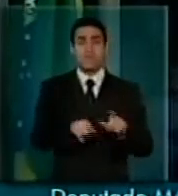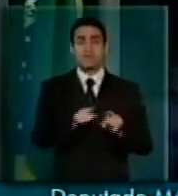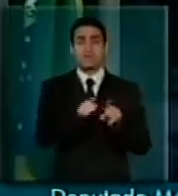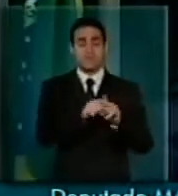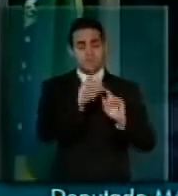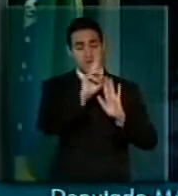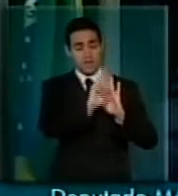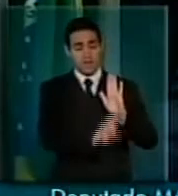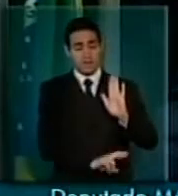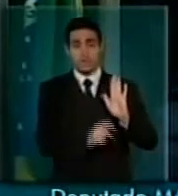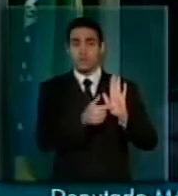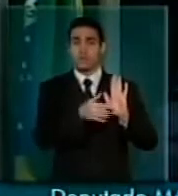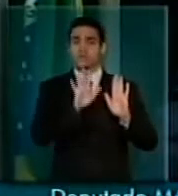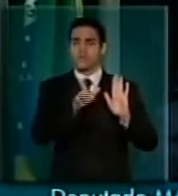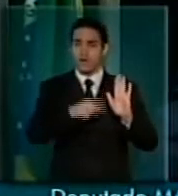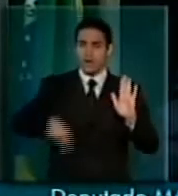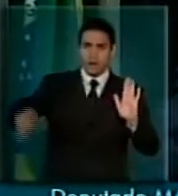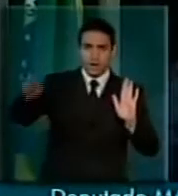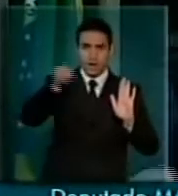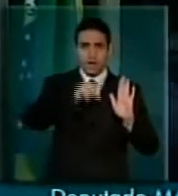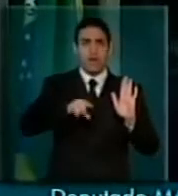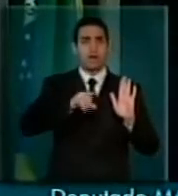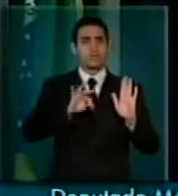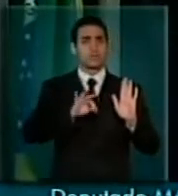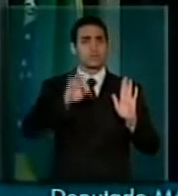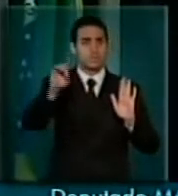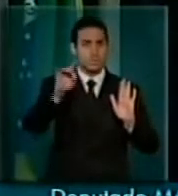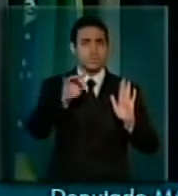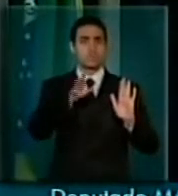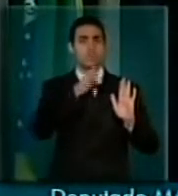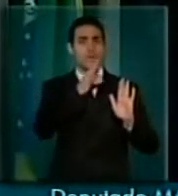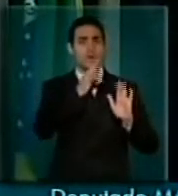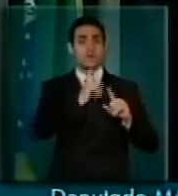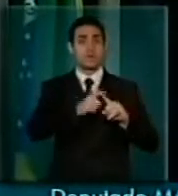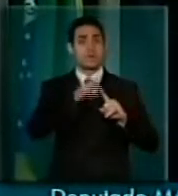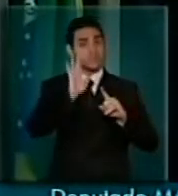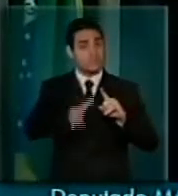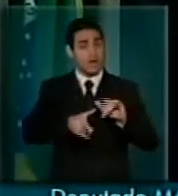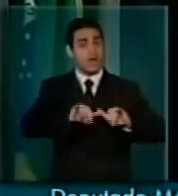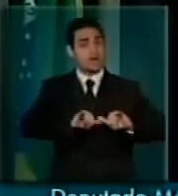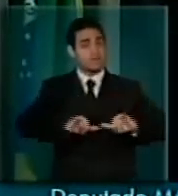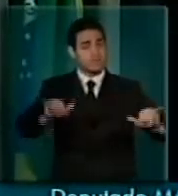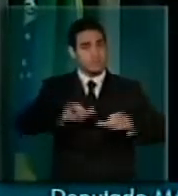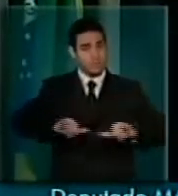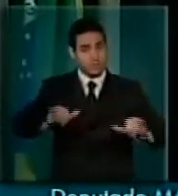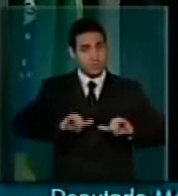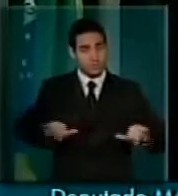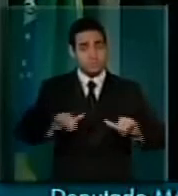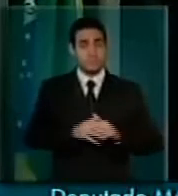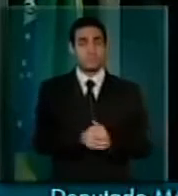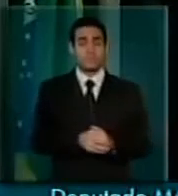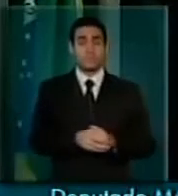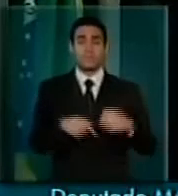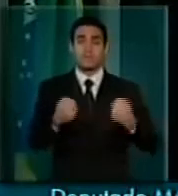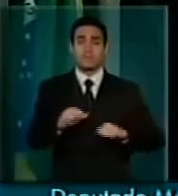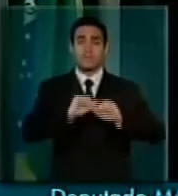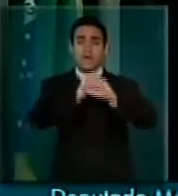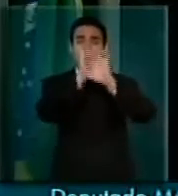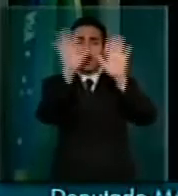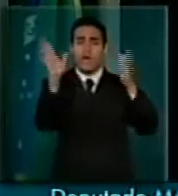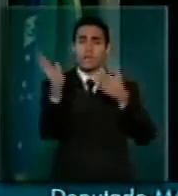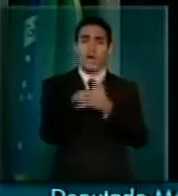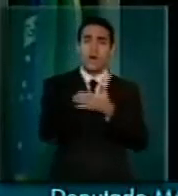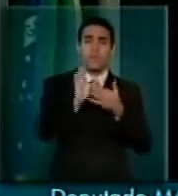já é de conhecimento público, que já está divulgado, vamos esclarecer aqui algumas das